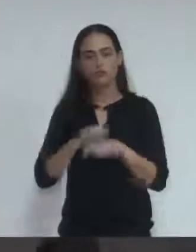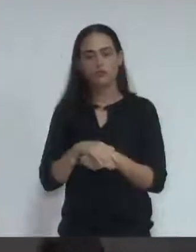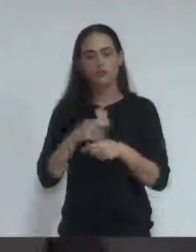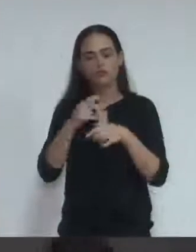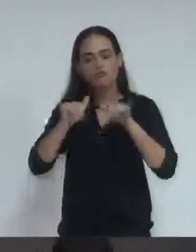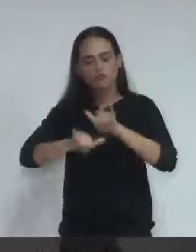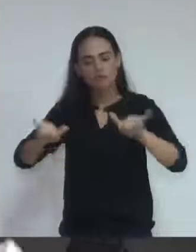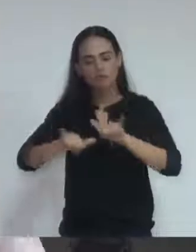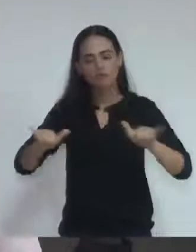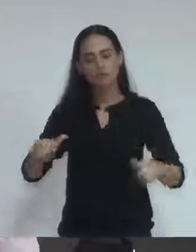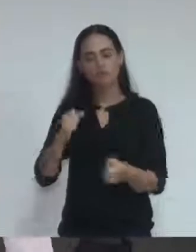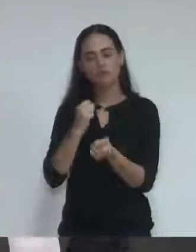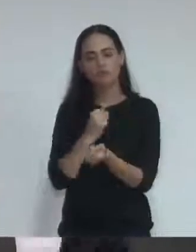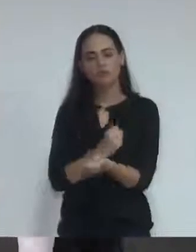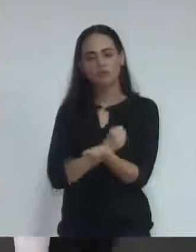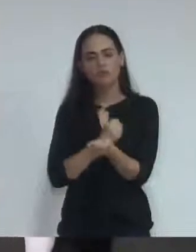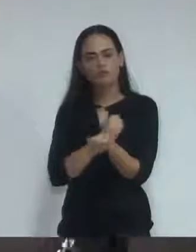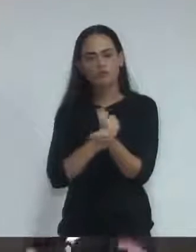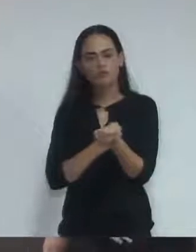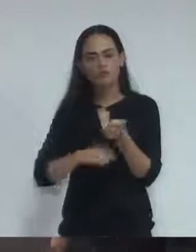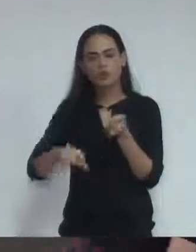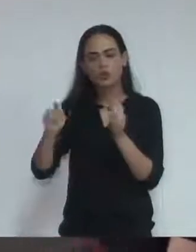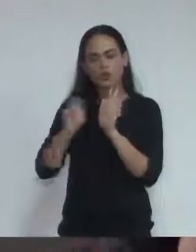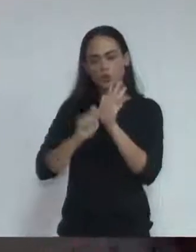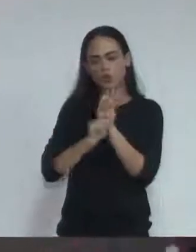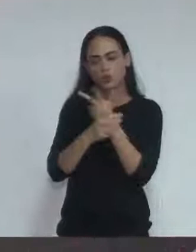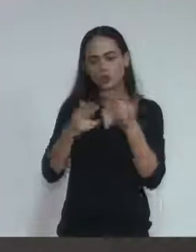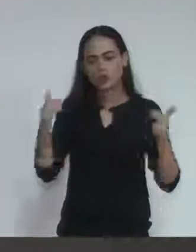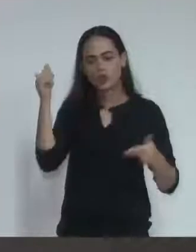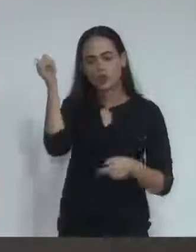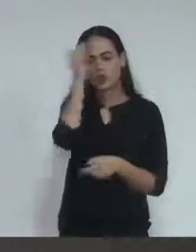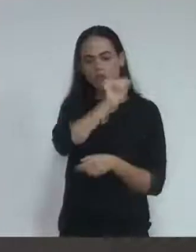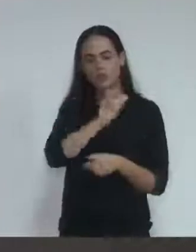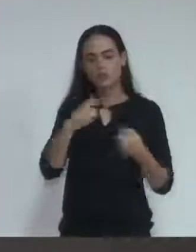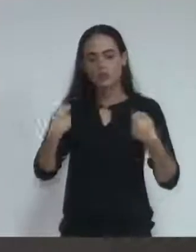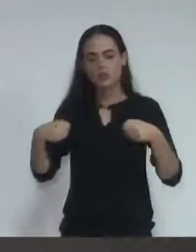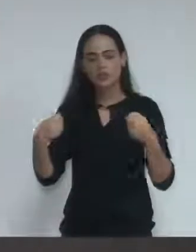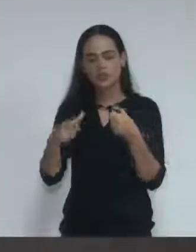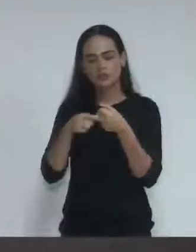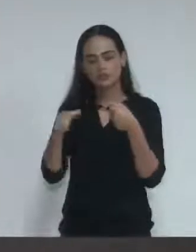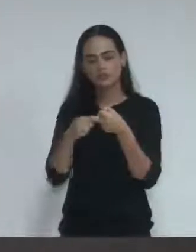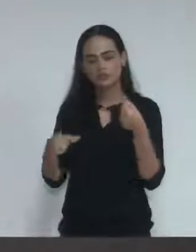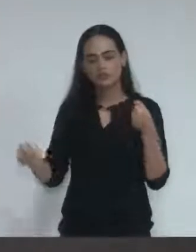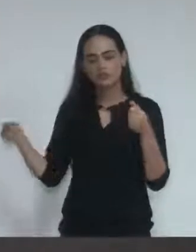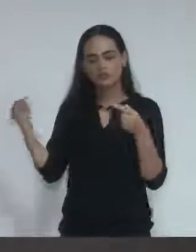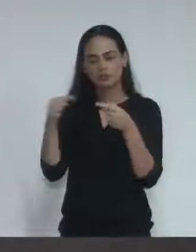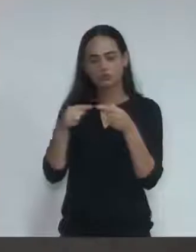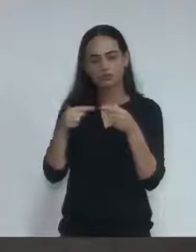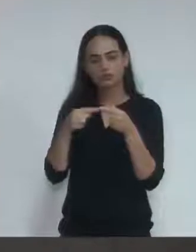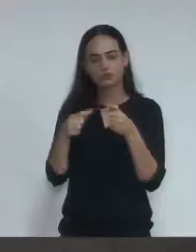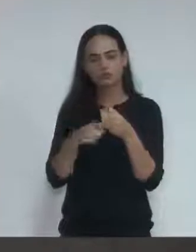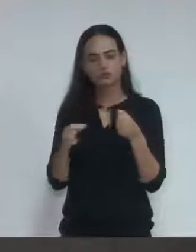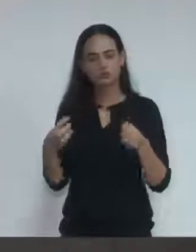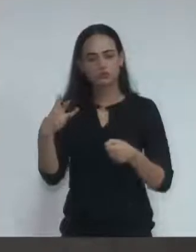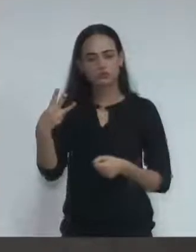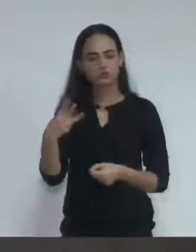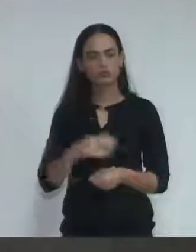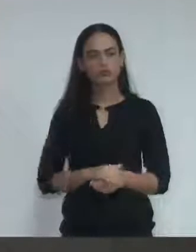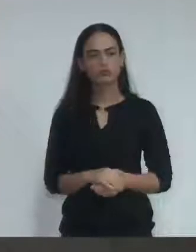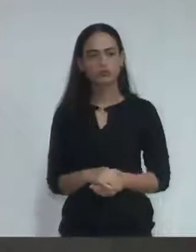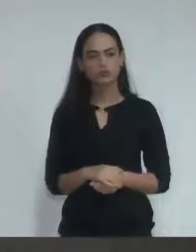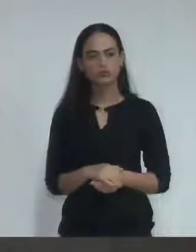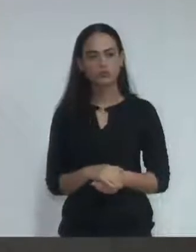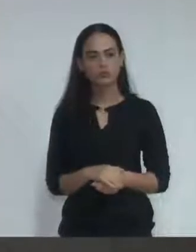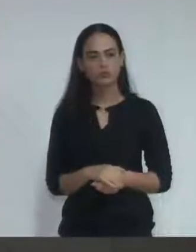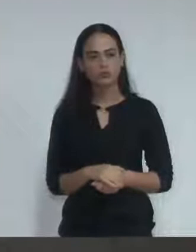cartazes, cujo conteúdo deverá estar de acordo com o previsto no artigo 3º desta lei. Encaminhe-se à ordem do dia da